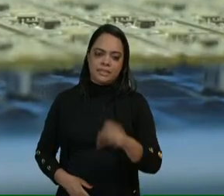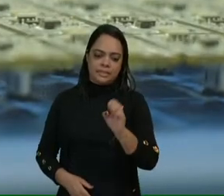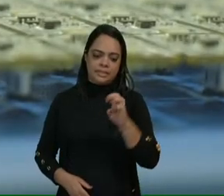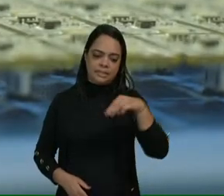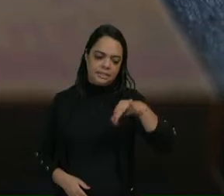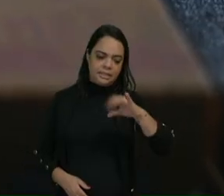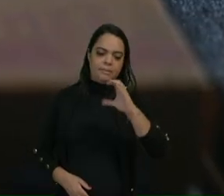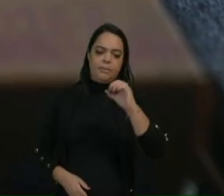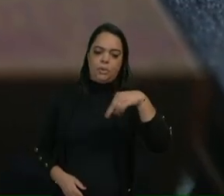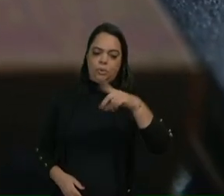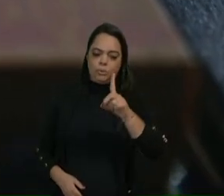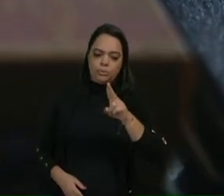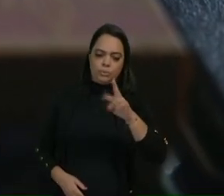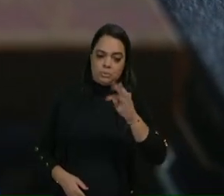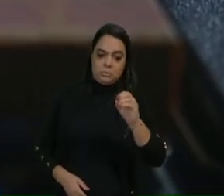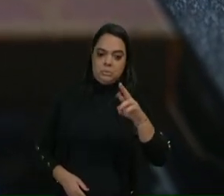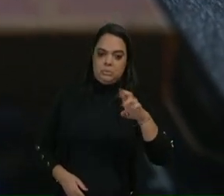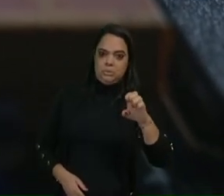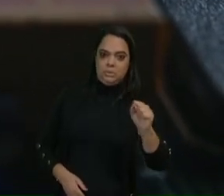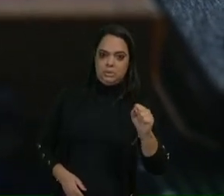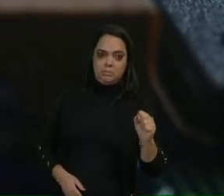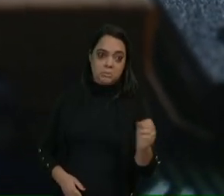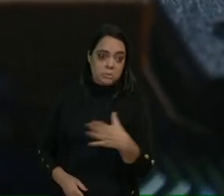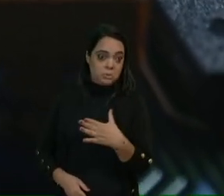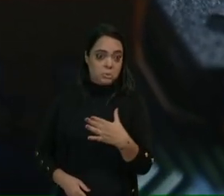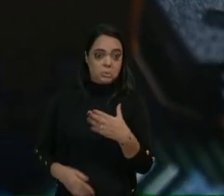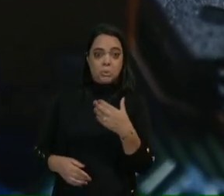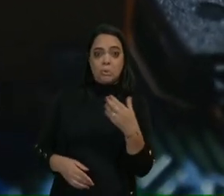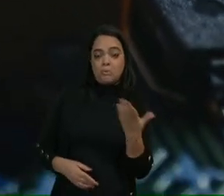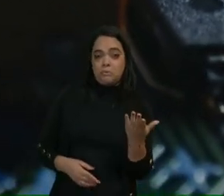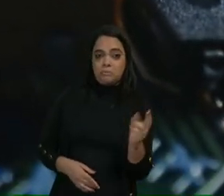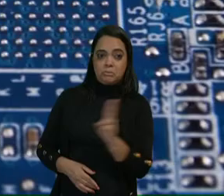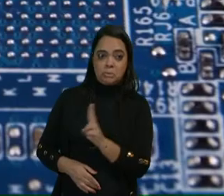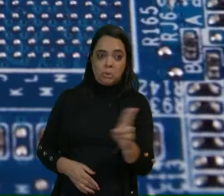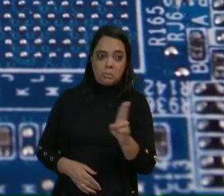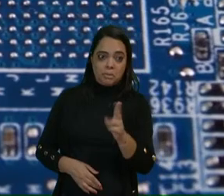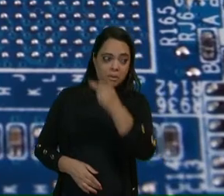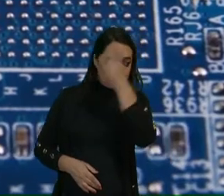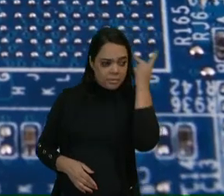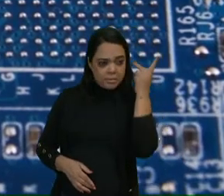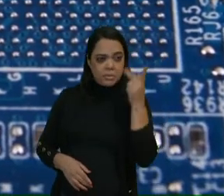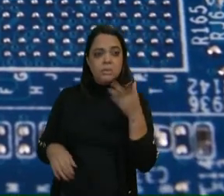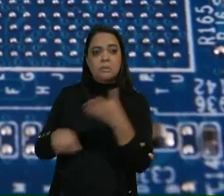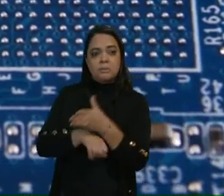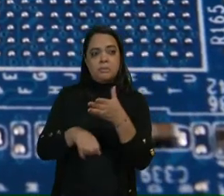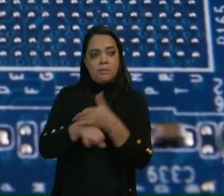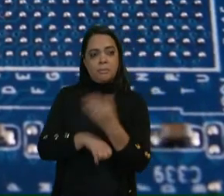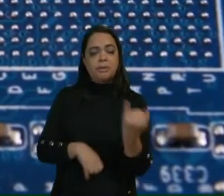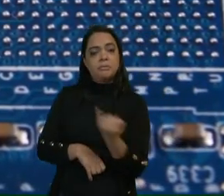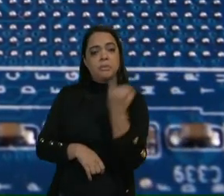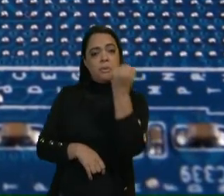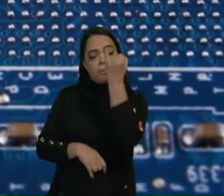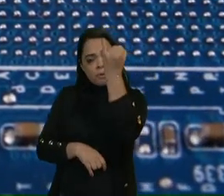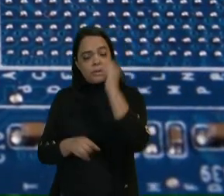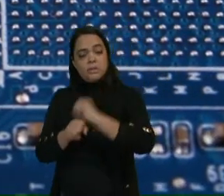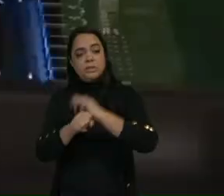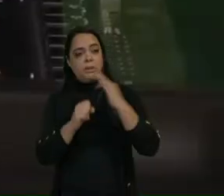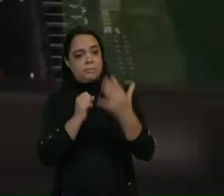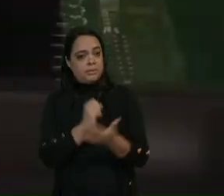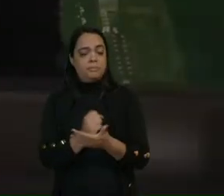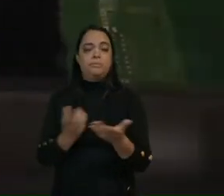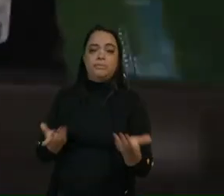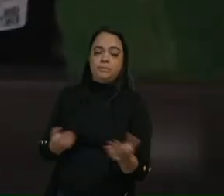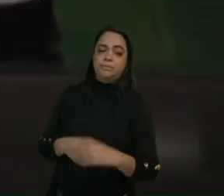Semicondutores. Um nome desconhecido para muitos brasileiros, mas que teve papel importante na crise causada pela pandemia do novo coronavírus.